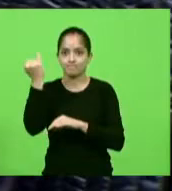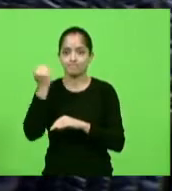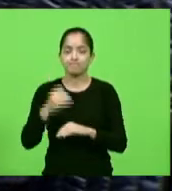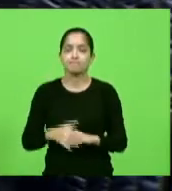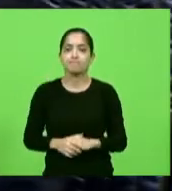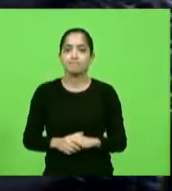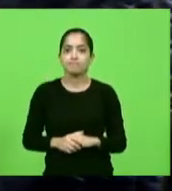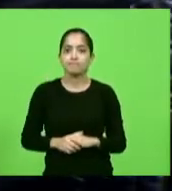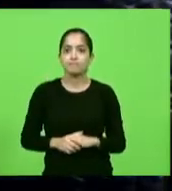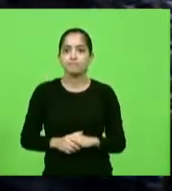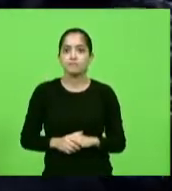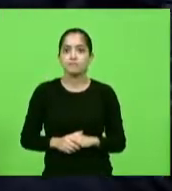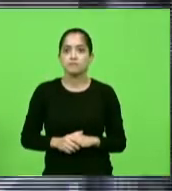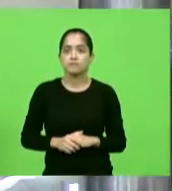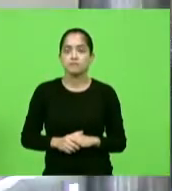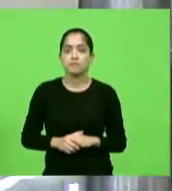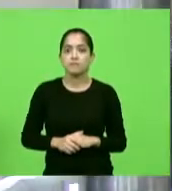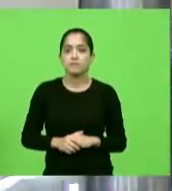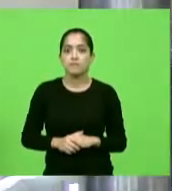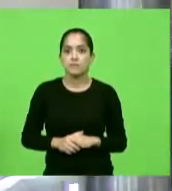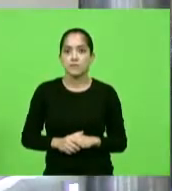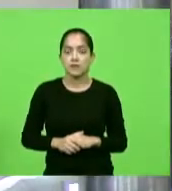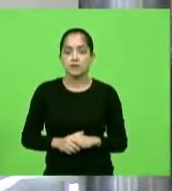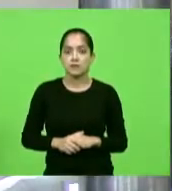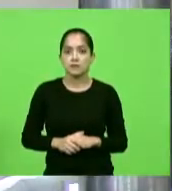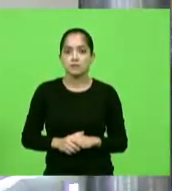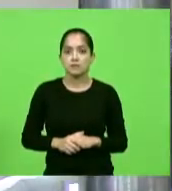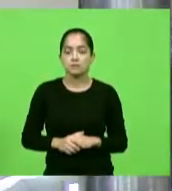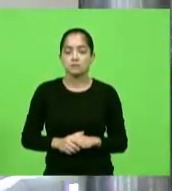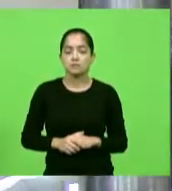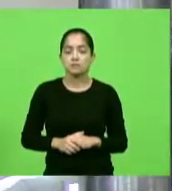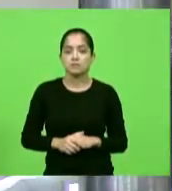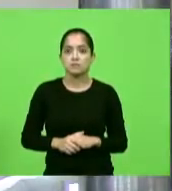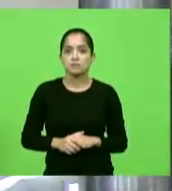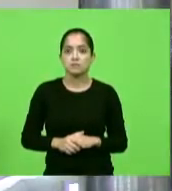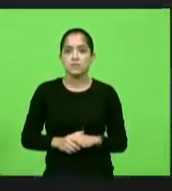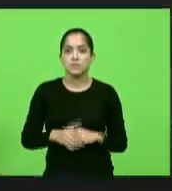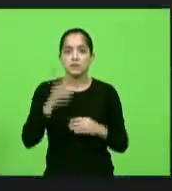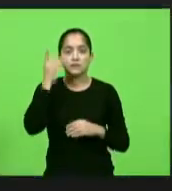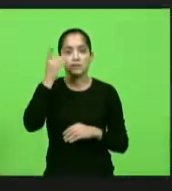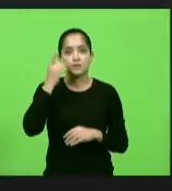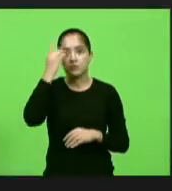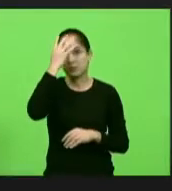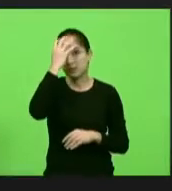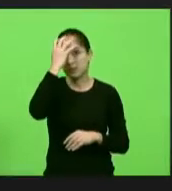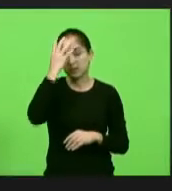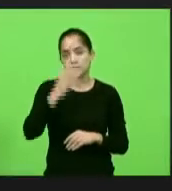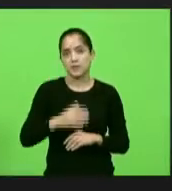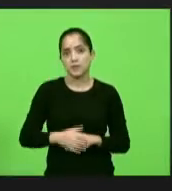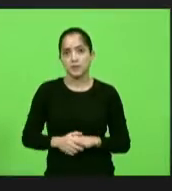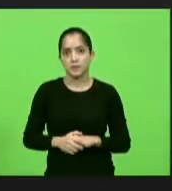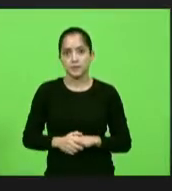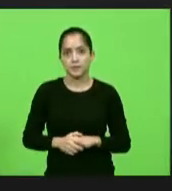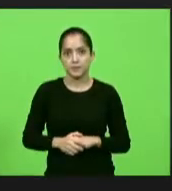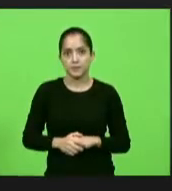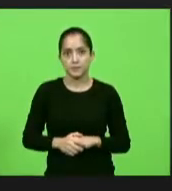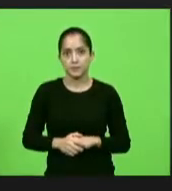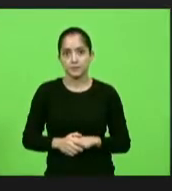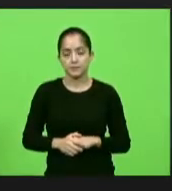ambiental. Obrigado, senhor presidente. Presidente, se me permite, deputado Ismael. Pois não, deputado Ismael.